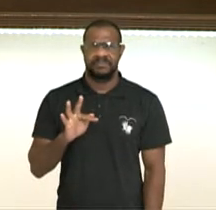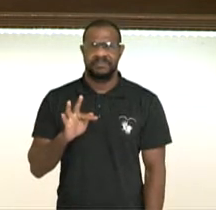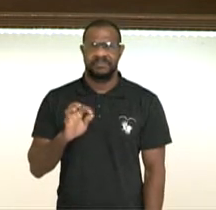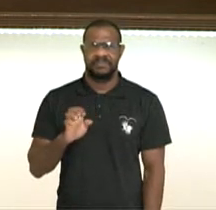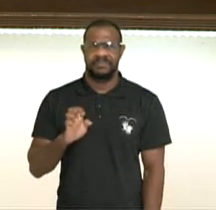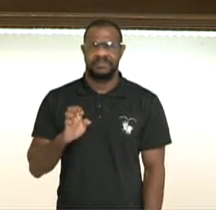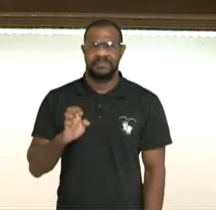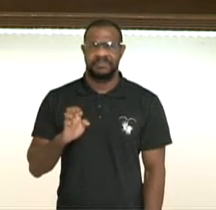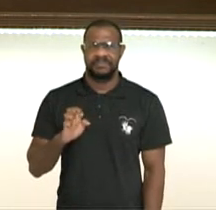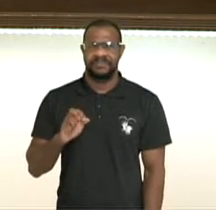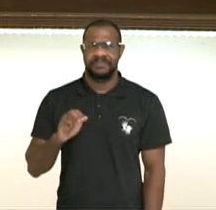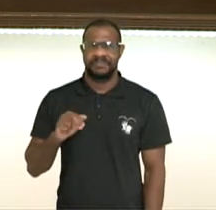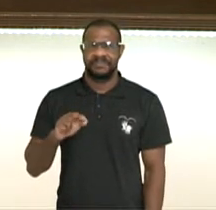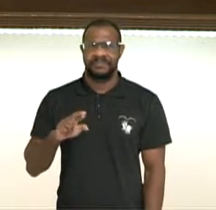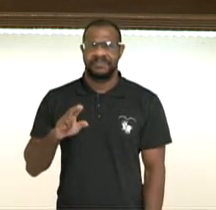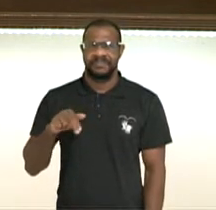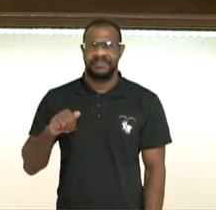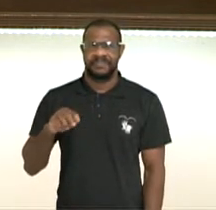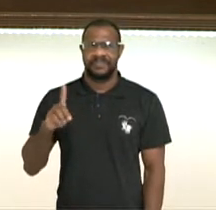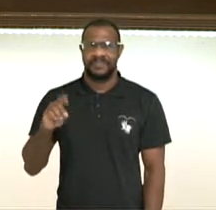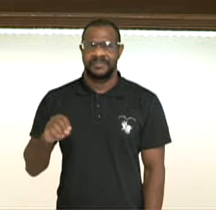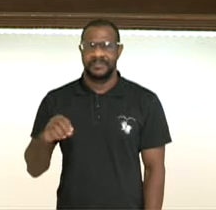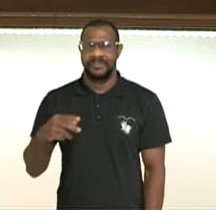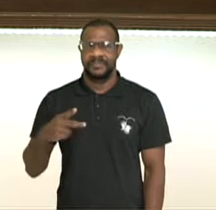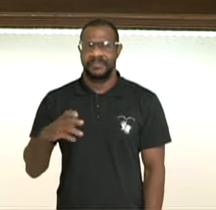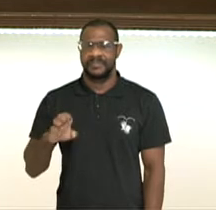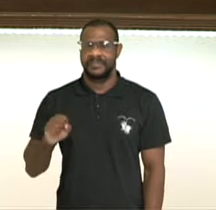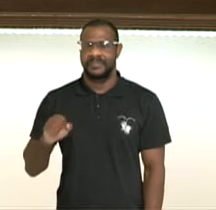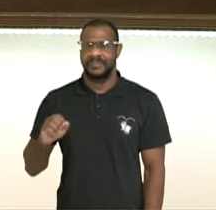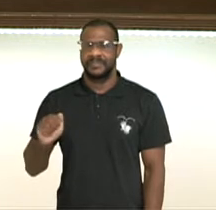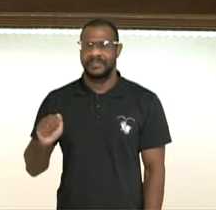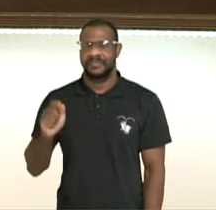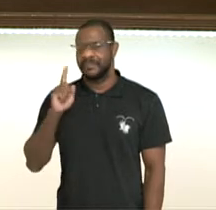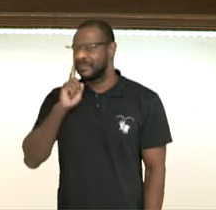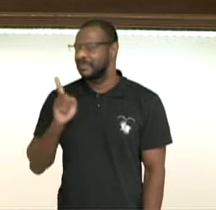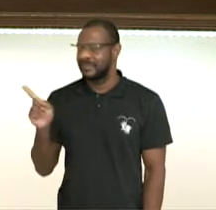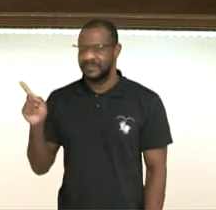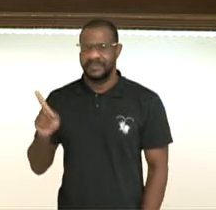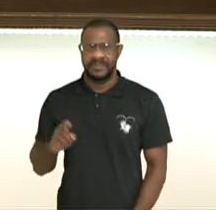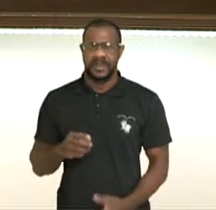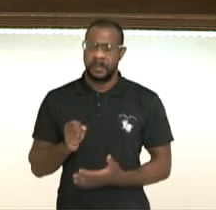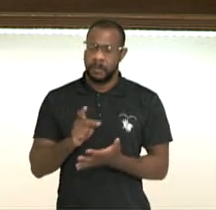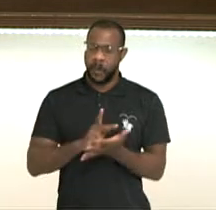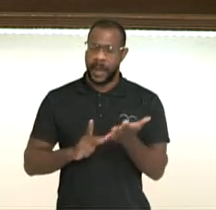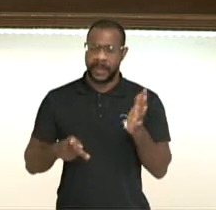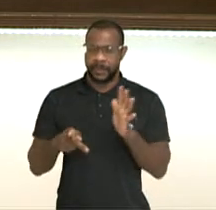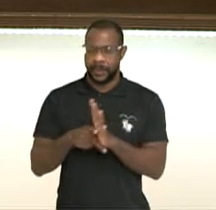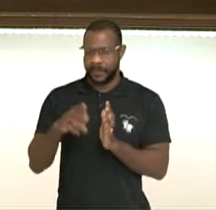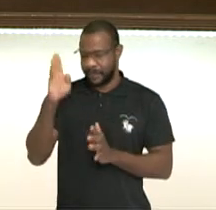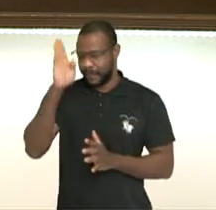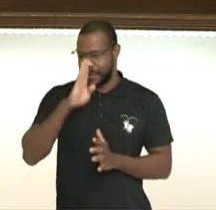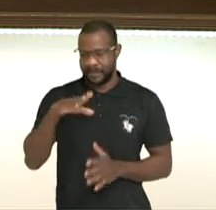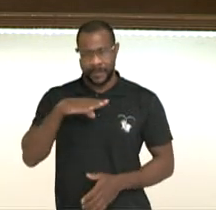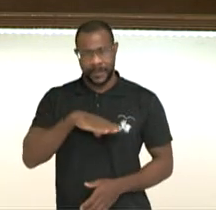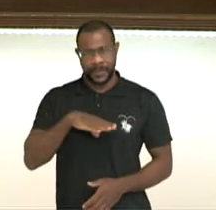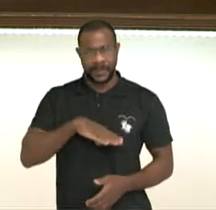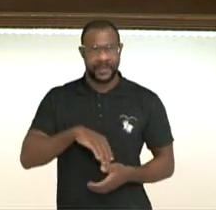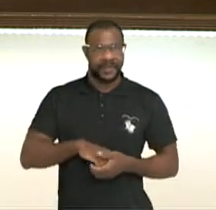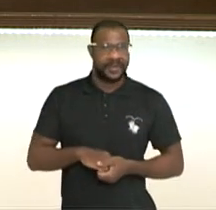Quero falar para você do poeta Fernando Pessoa, poeta português, modernismo português. Estamos